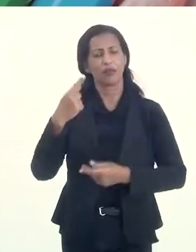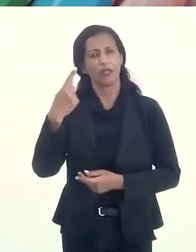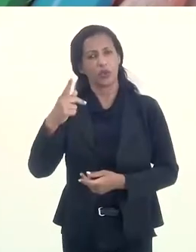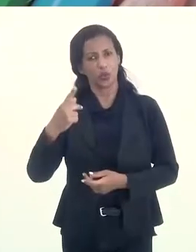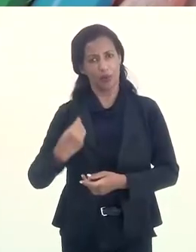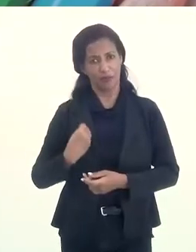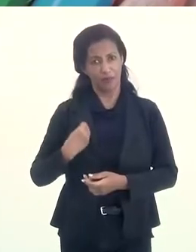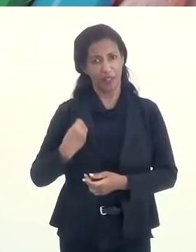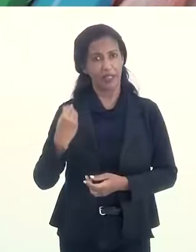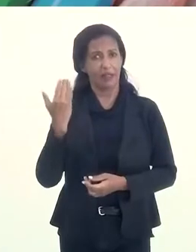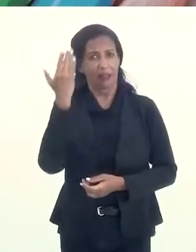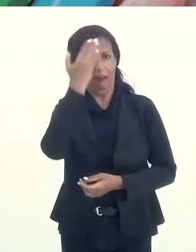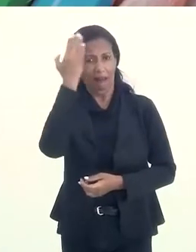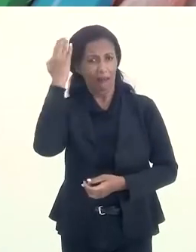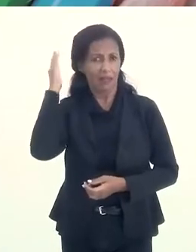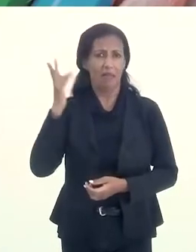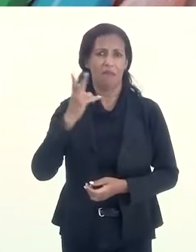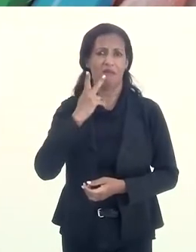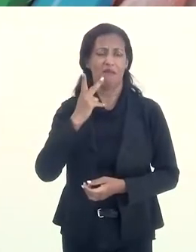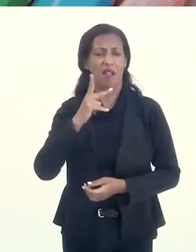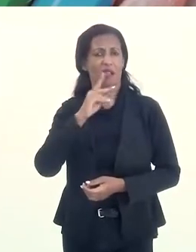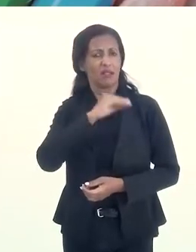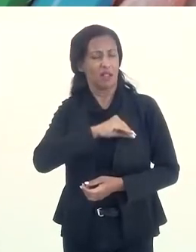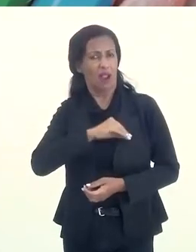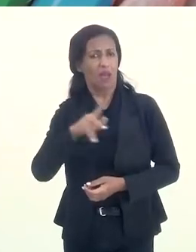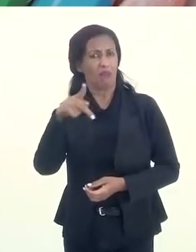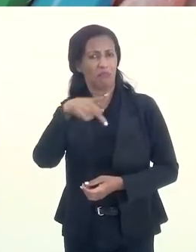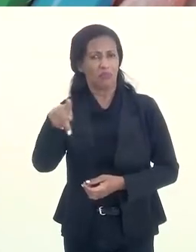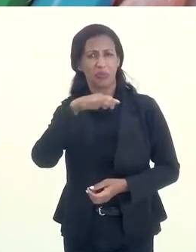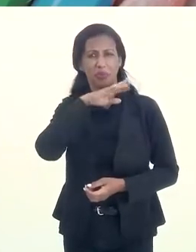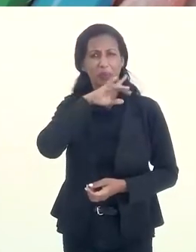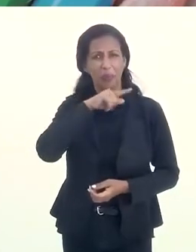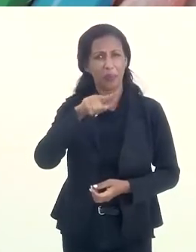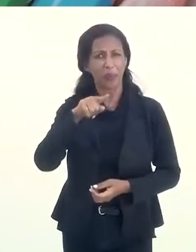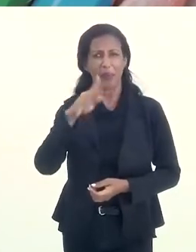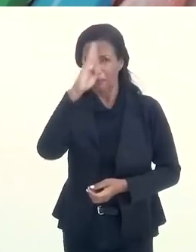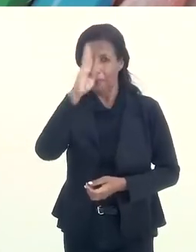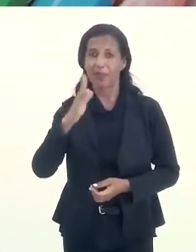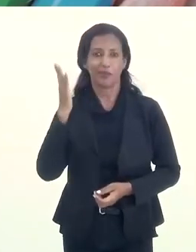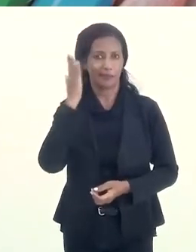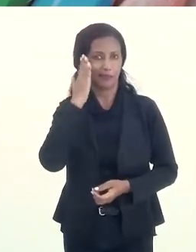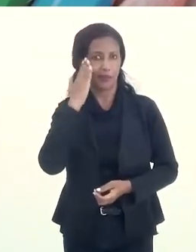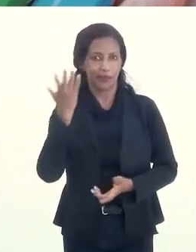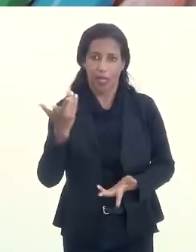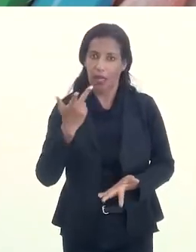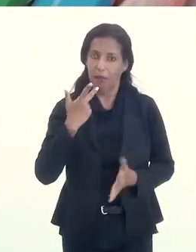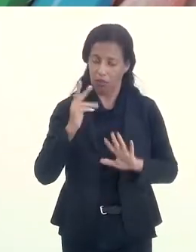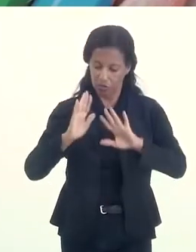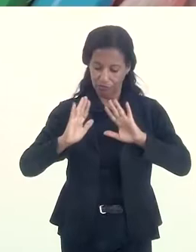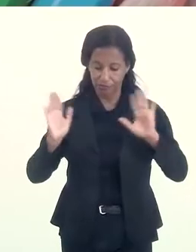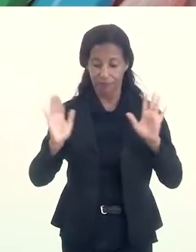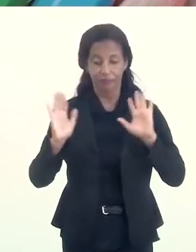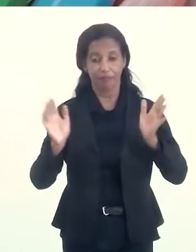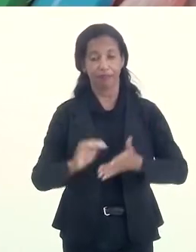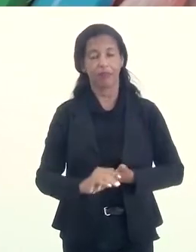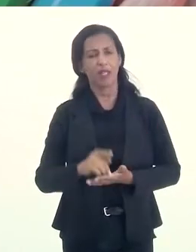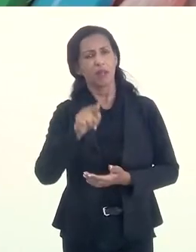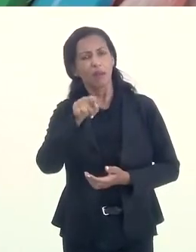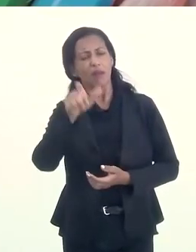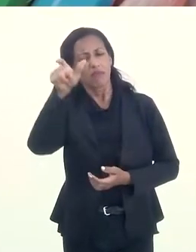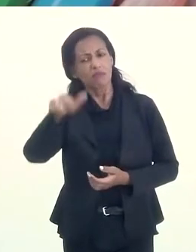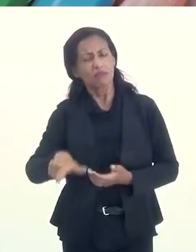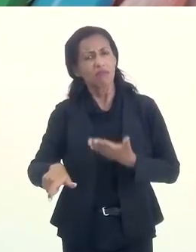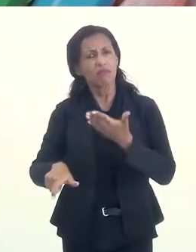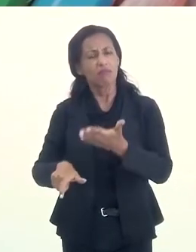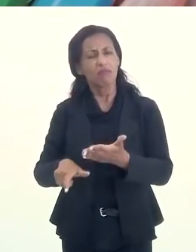né? Do quanto você conseguiu. Você falou que o professor ganha mal. Claro, o Brasil inteiro sabe disso. Mas, a gente não está negando isso aqui, mas